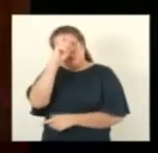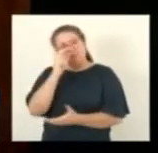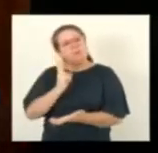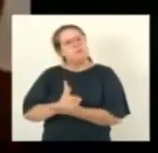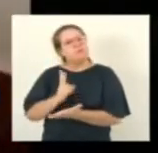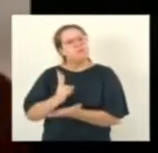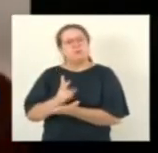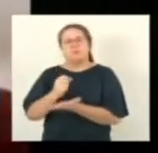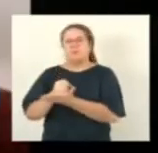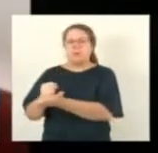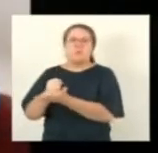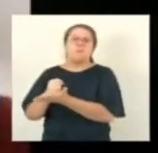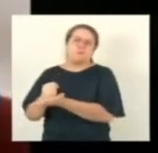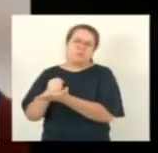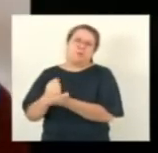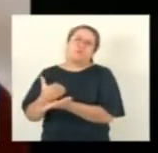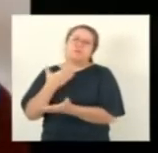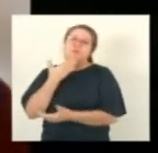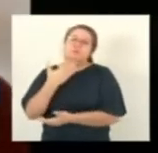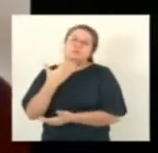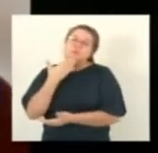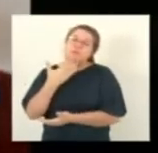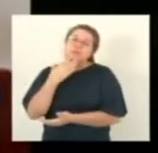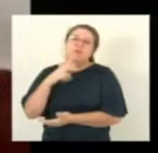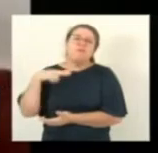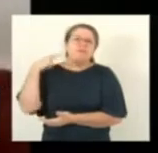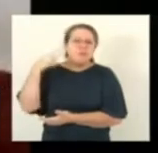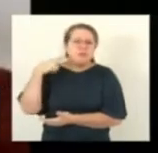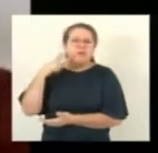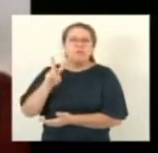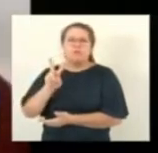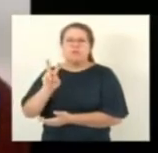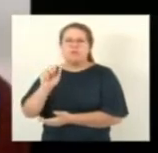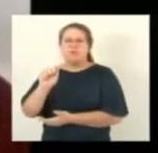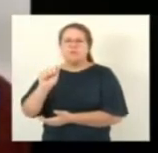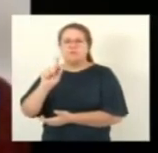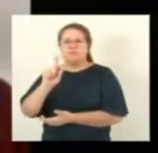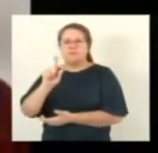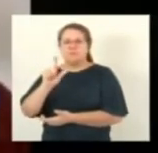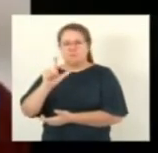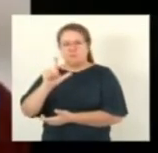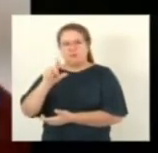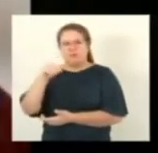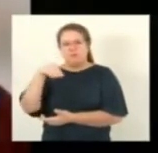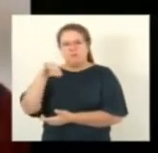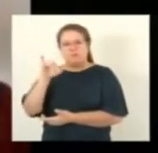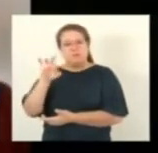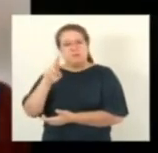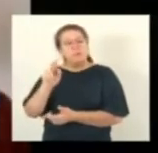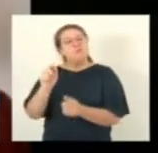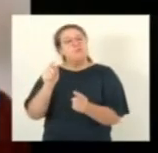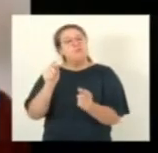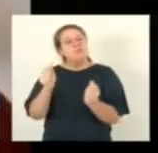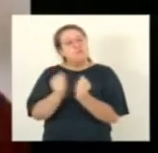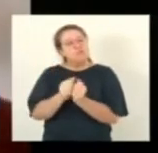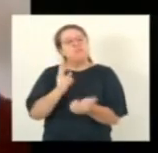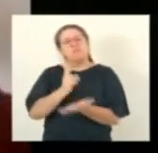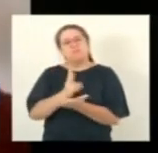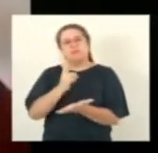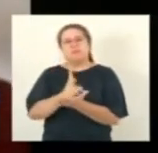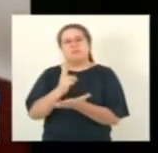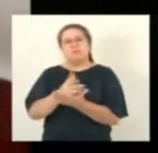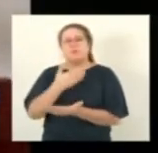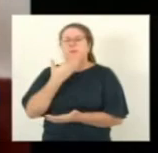com o apoio e o pedido ali do vereador Palmir Santiago possa ser concretizado. É um apelo,